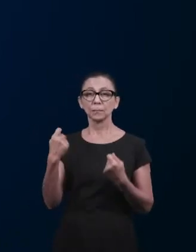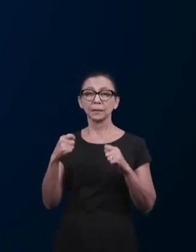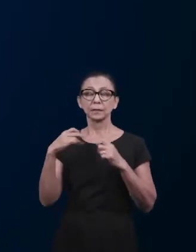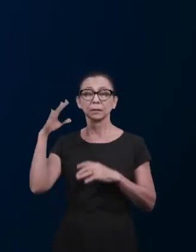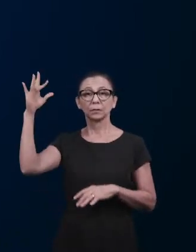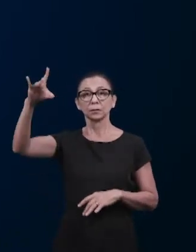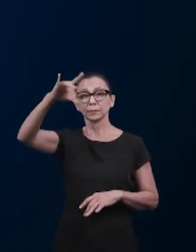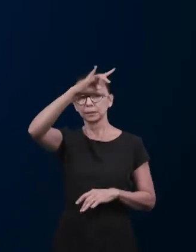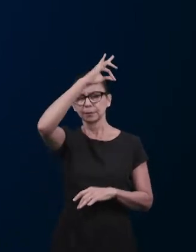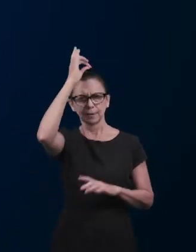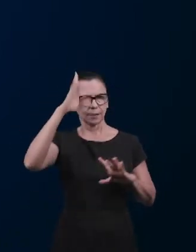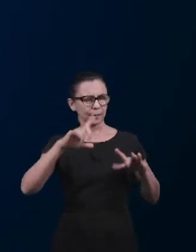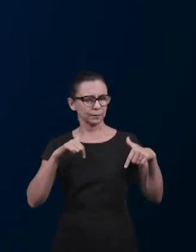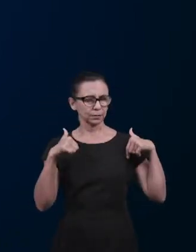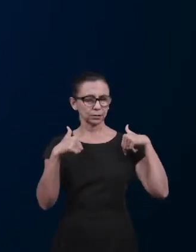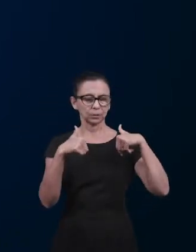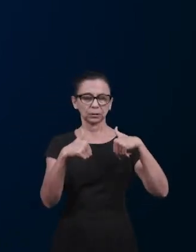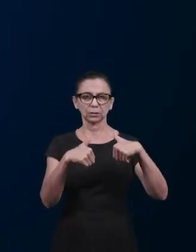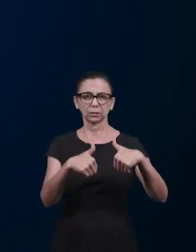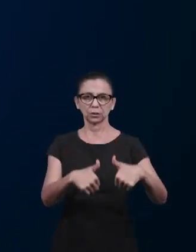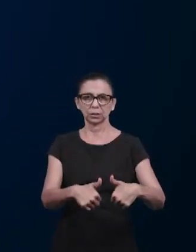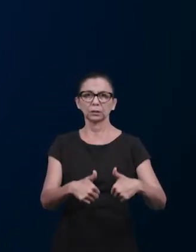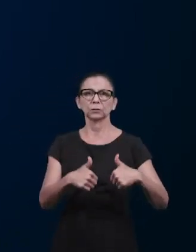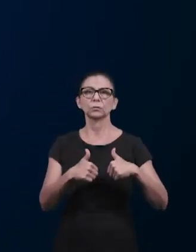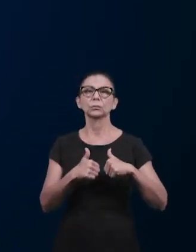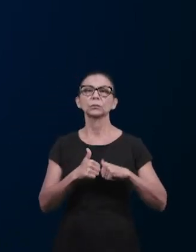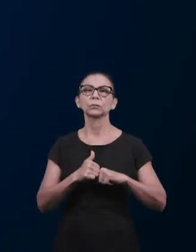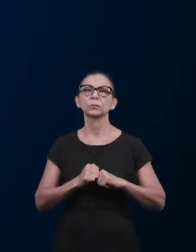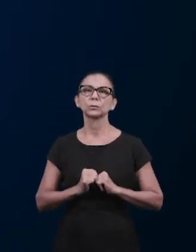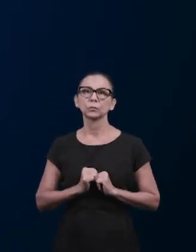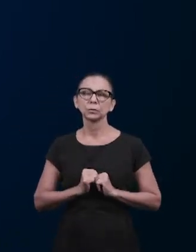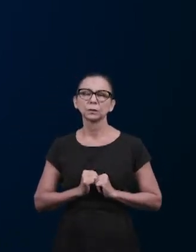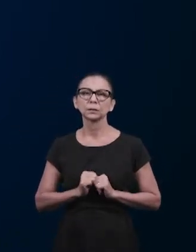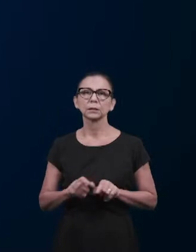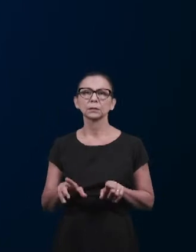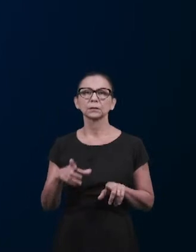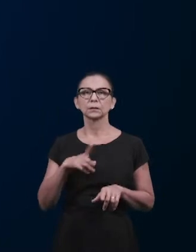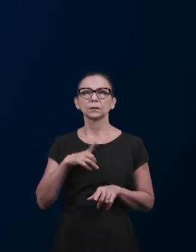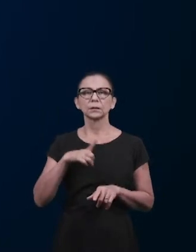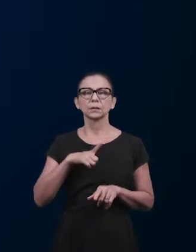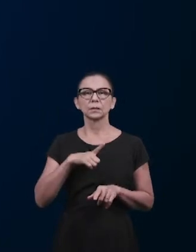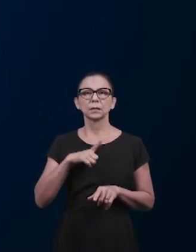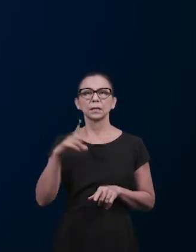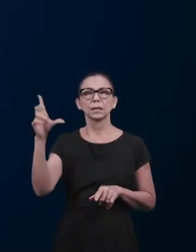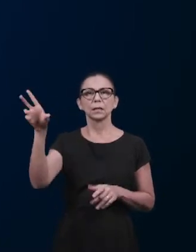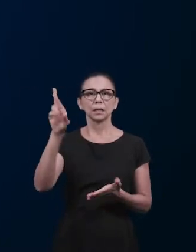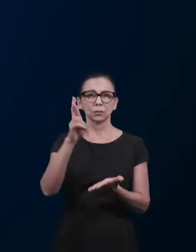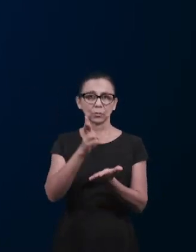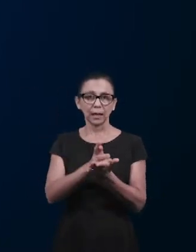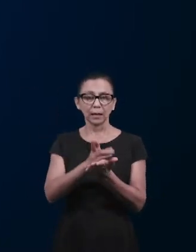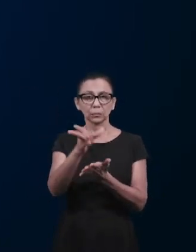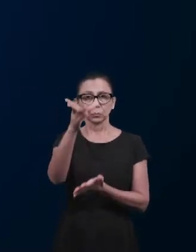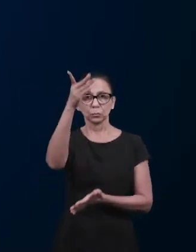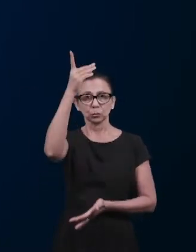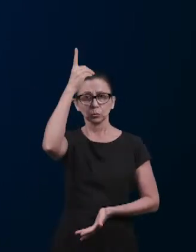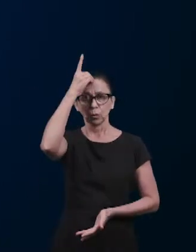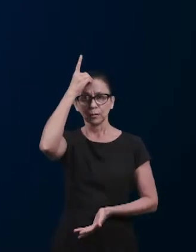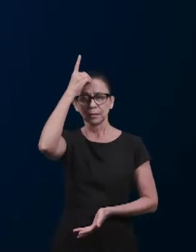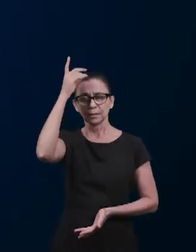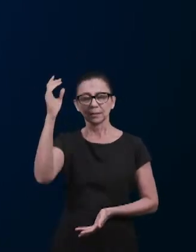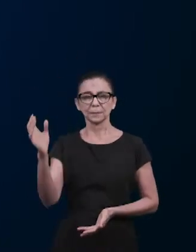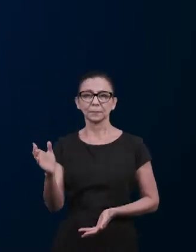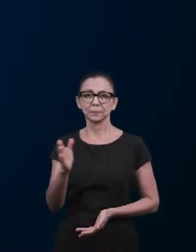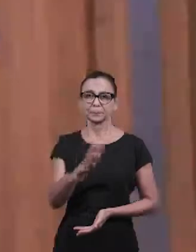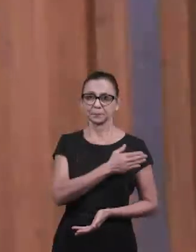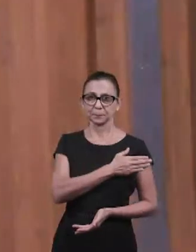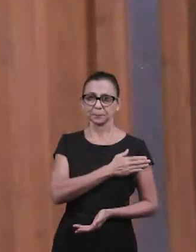Espírito Santo de Deus e consequentemente ser cheios dos dons espirituais, amém? A paz do Senhor